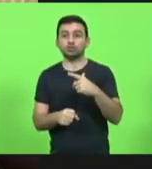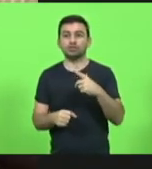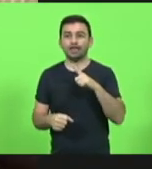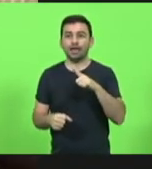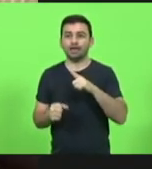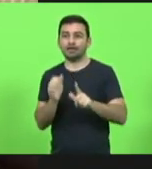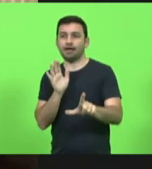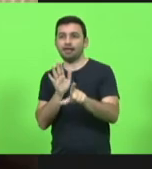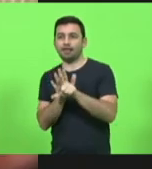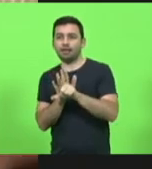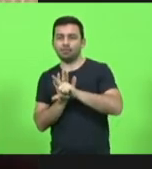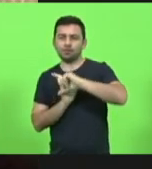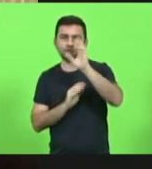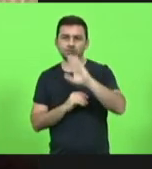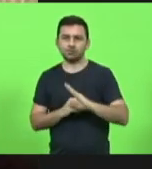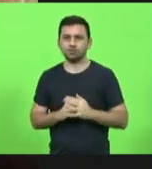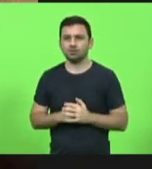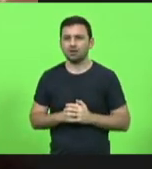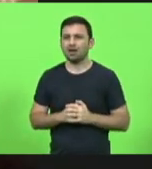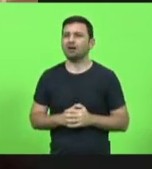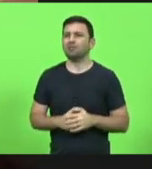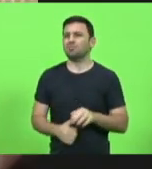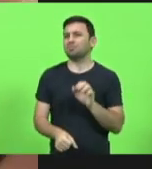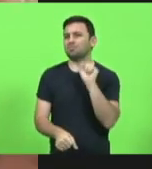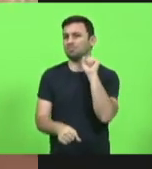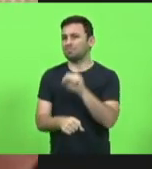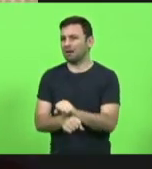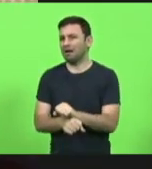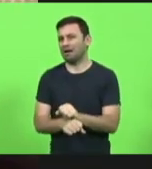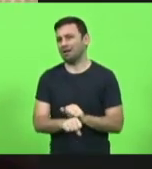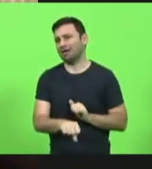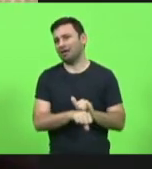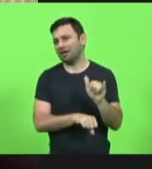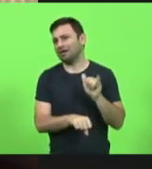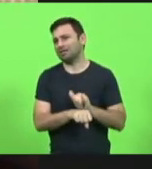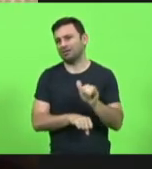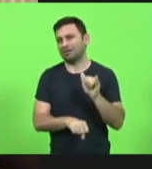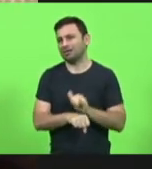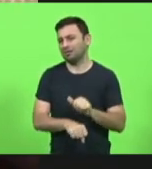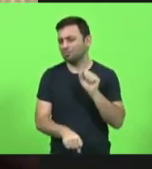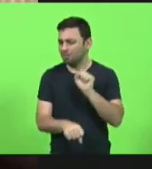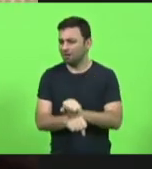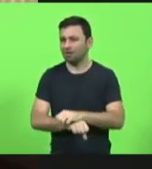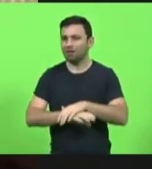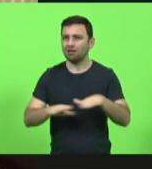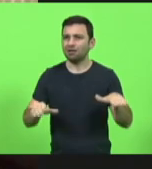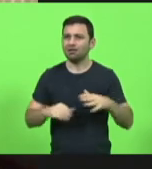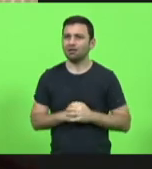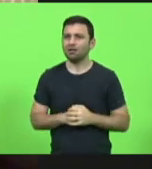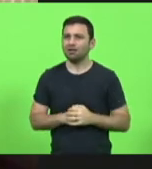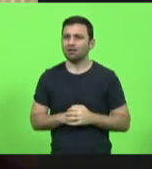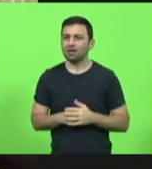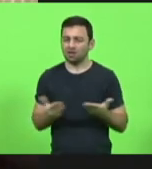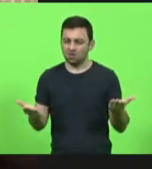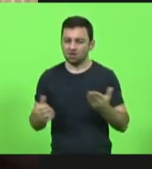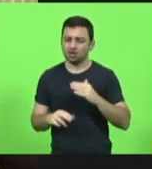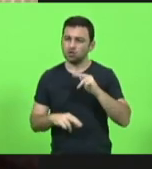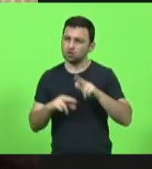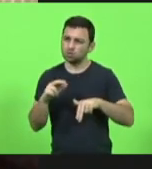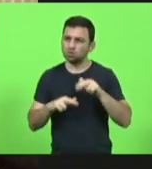nacional que não pode. Para de enganar, pelo amor de Deus. Nós estamos em junho.